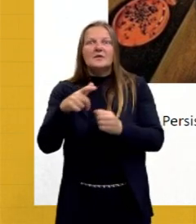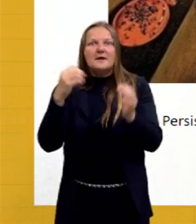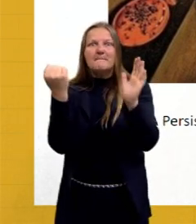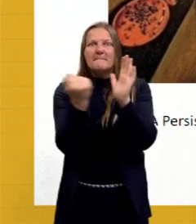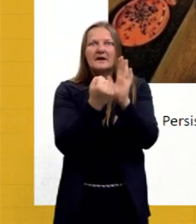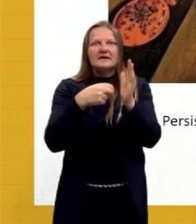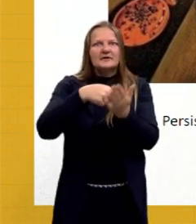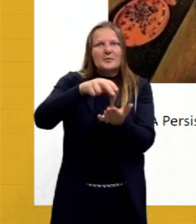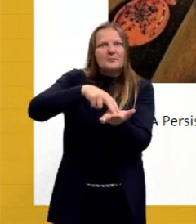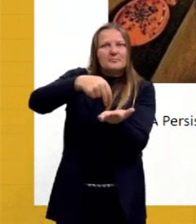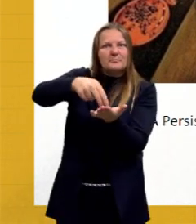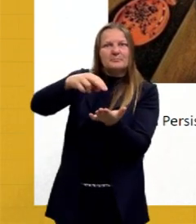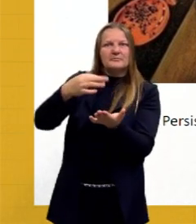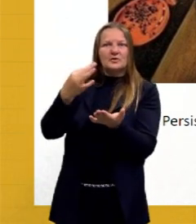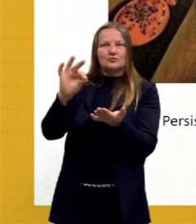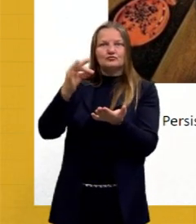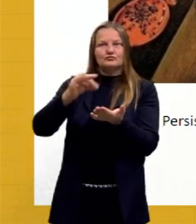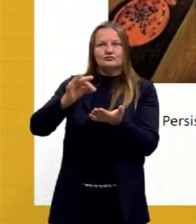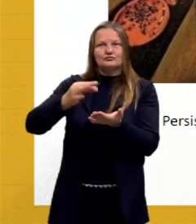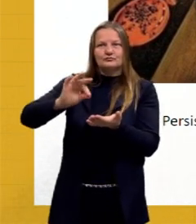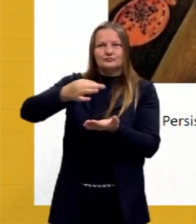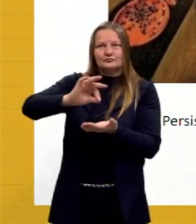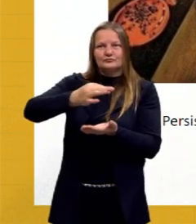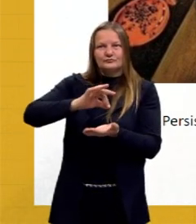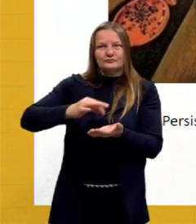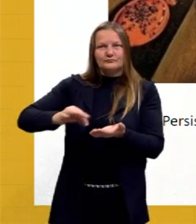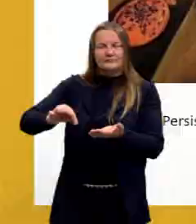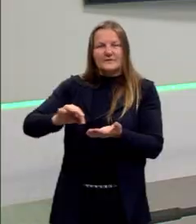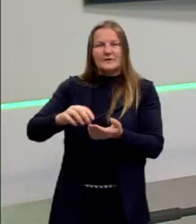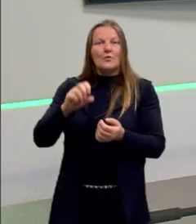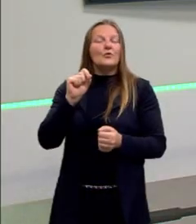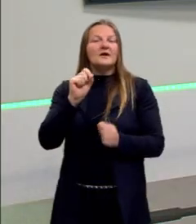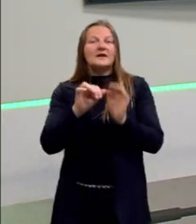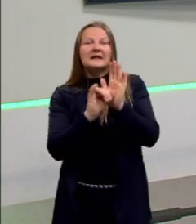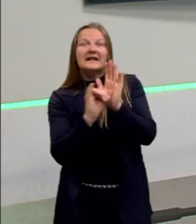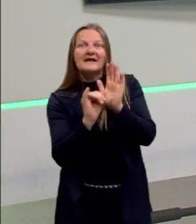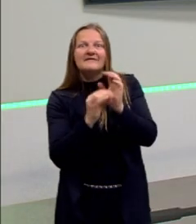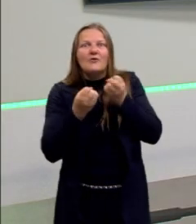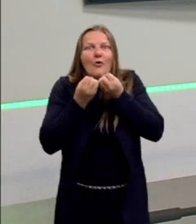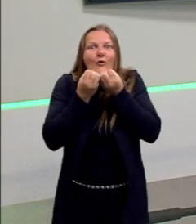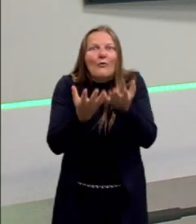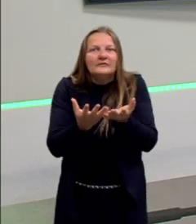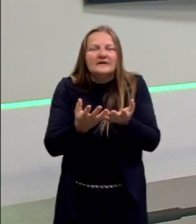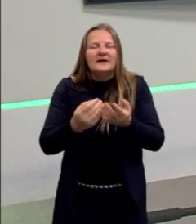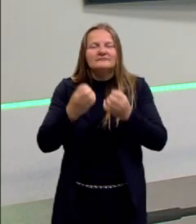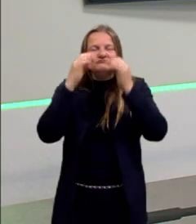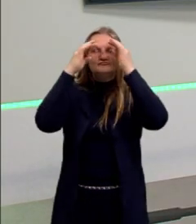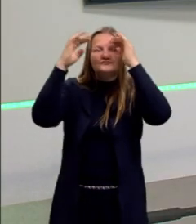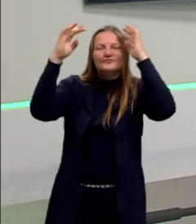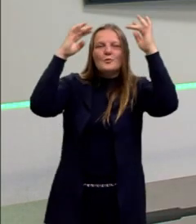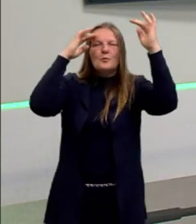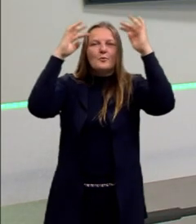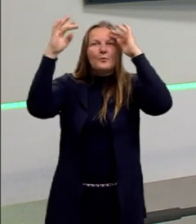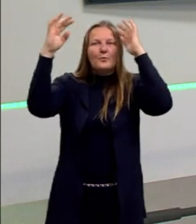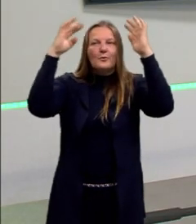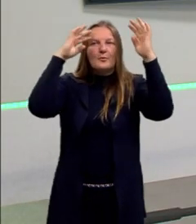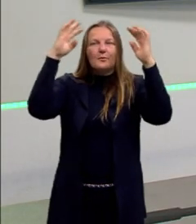porque o que interessa aqui é a narrativa, que é essa coisa surrealista de fato.